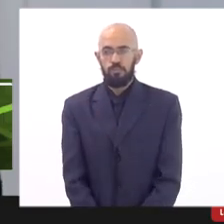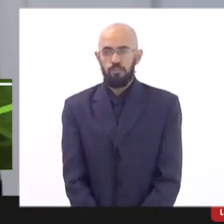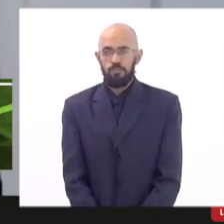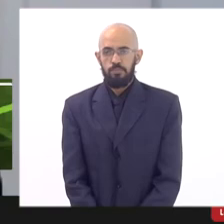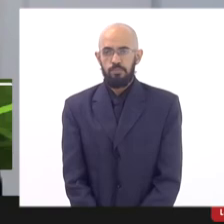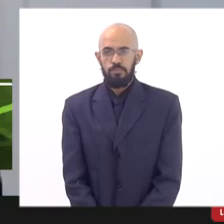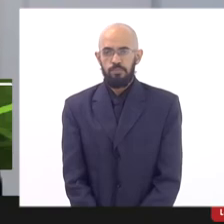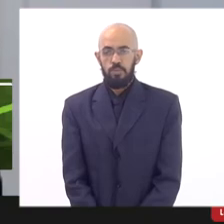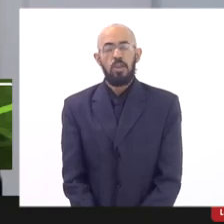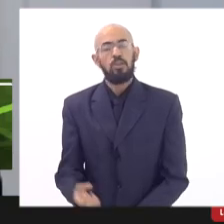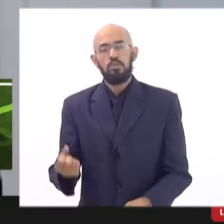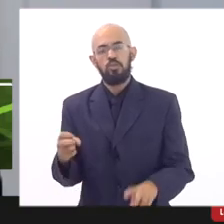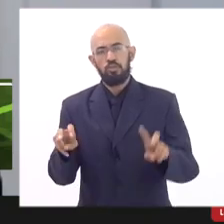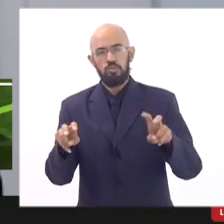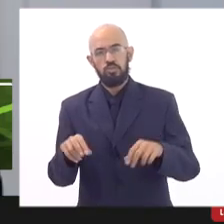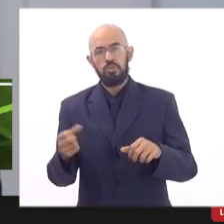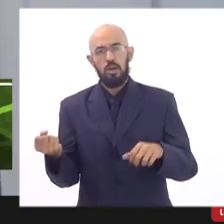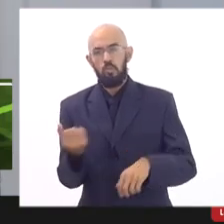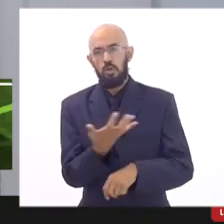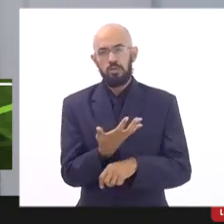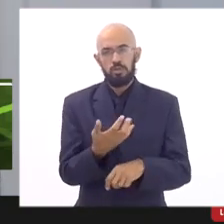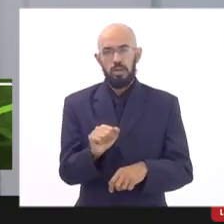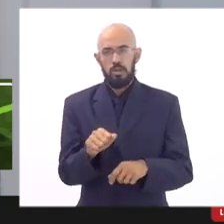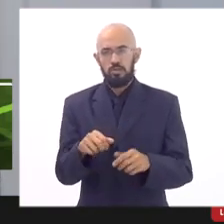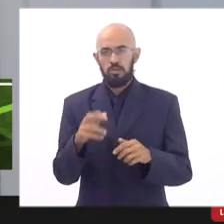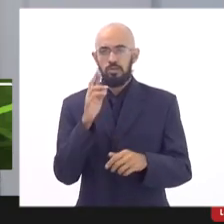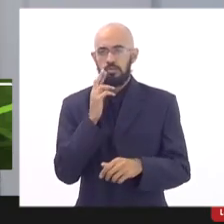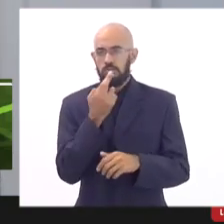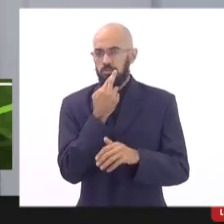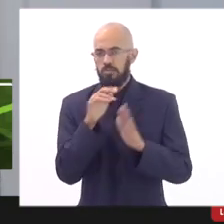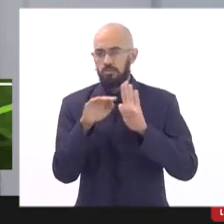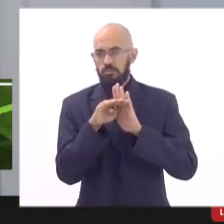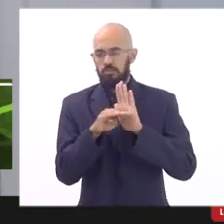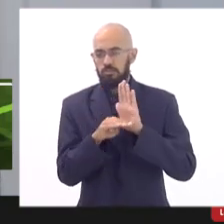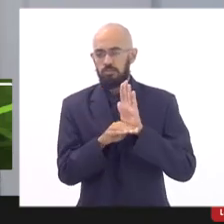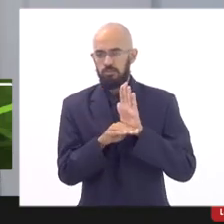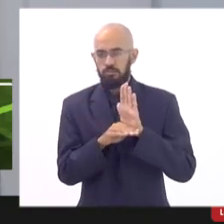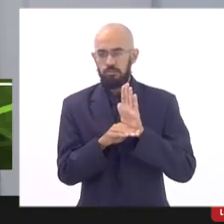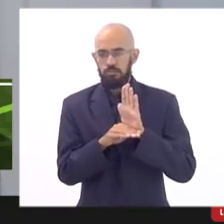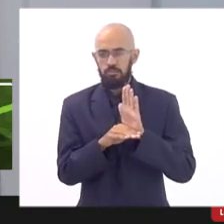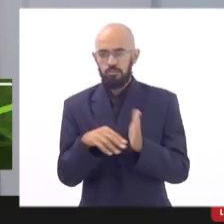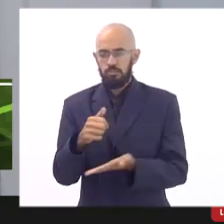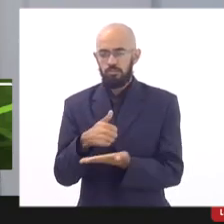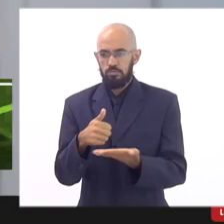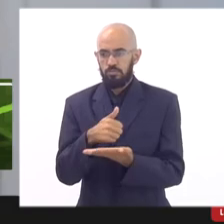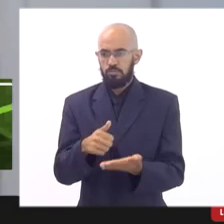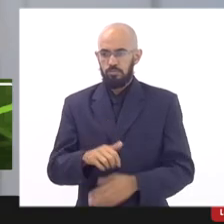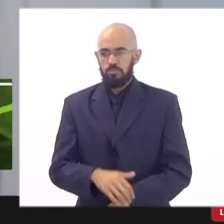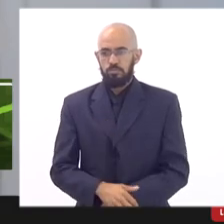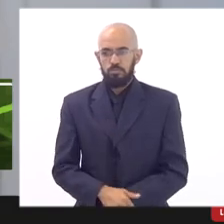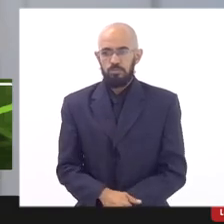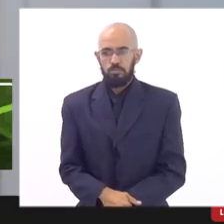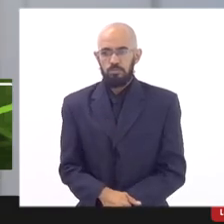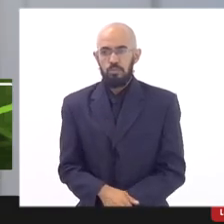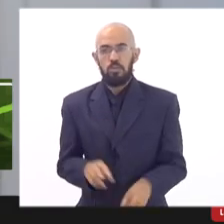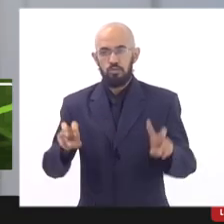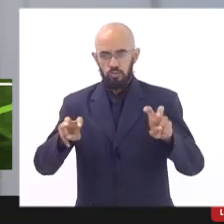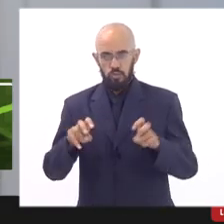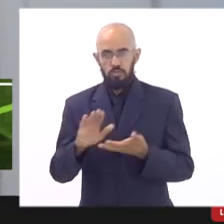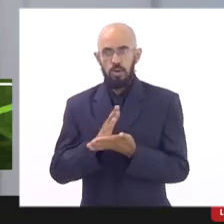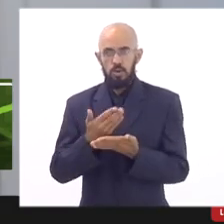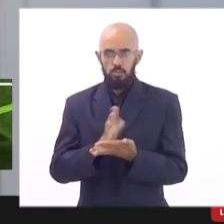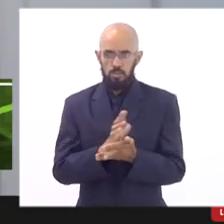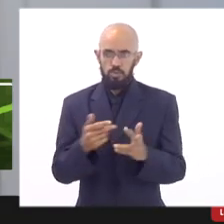relação a quantidade que a telinha falou dos cartazes é a quantidade mínima como eu informei eu acho que sobre alguns pontos